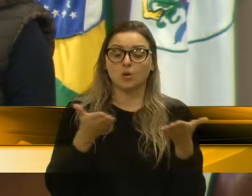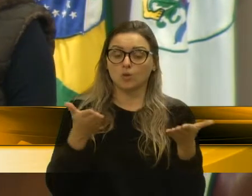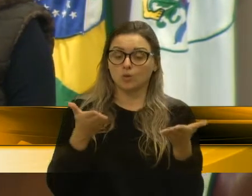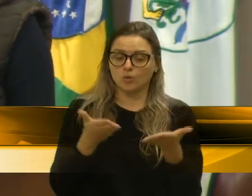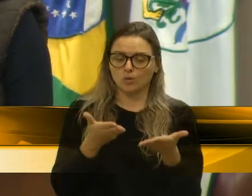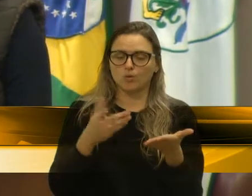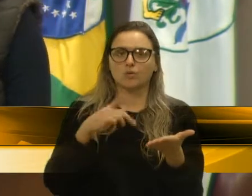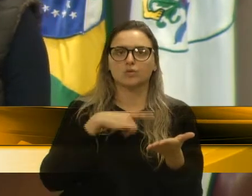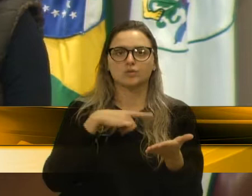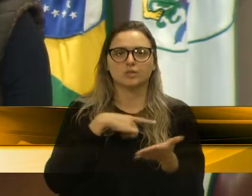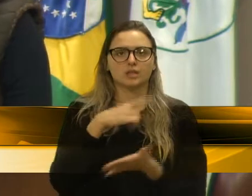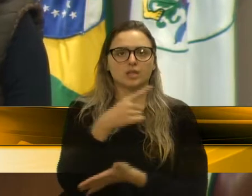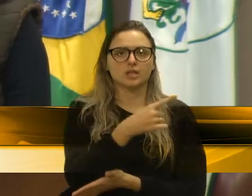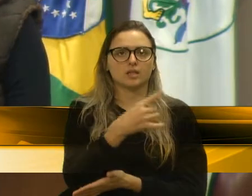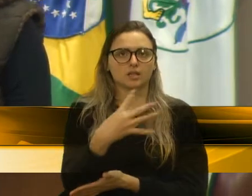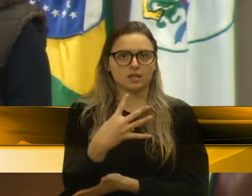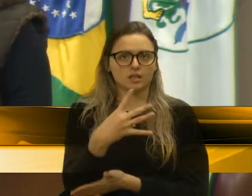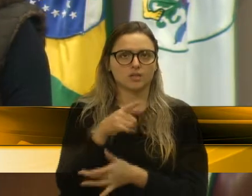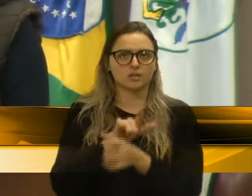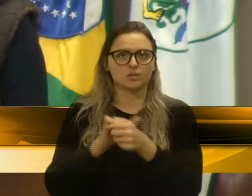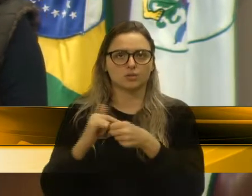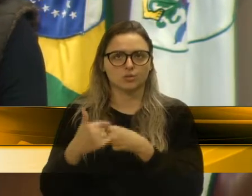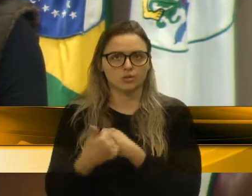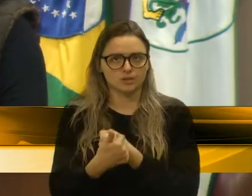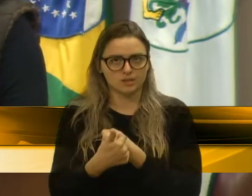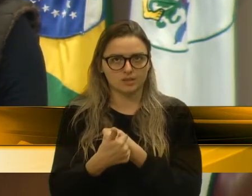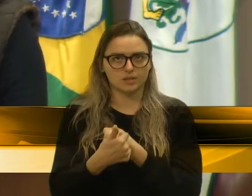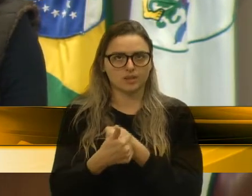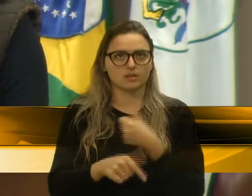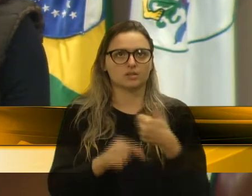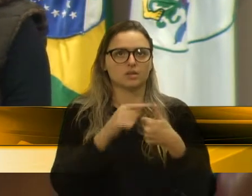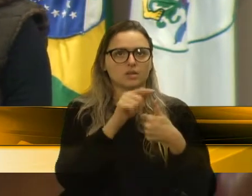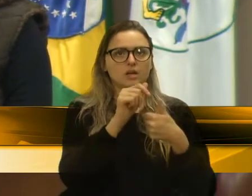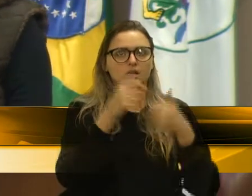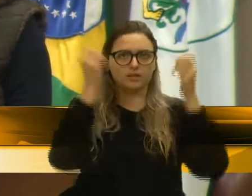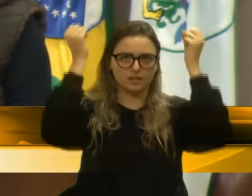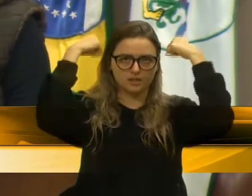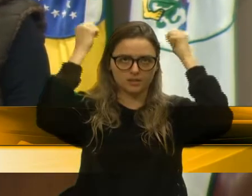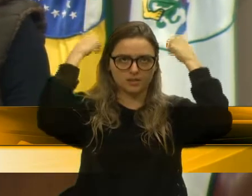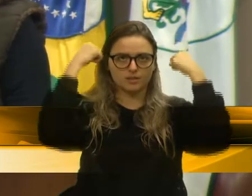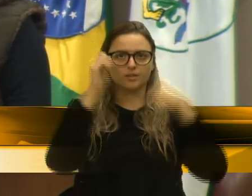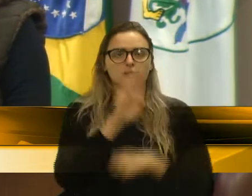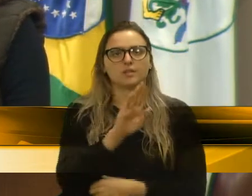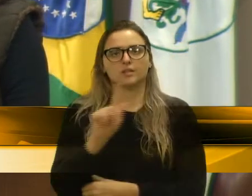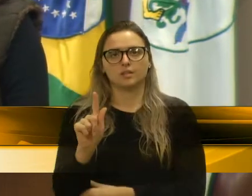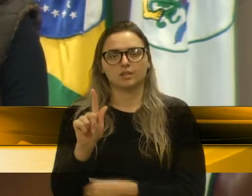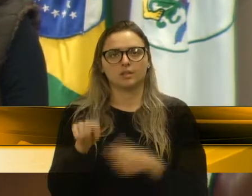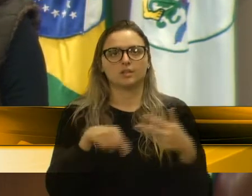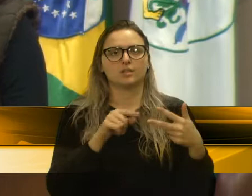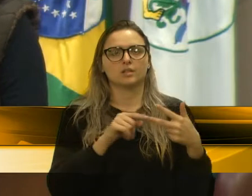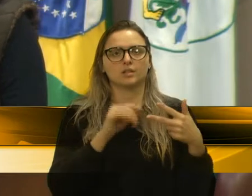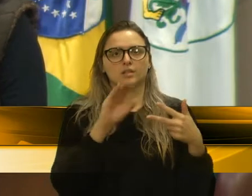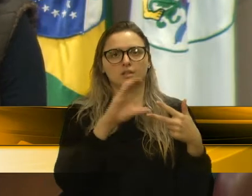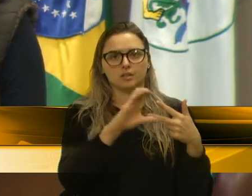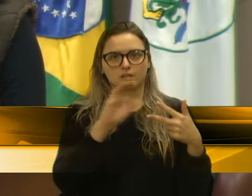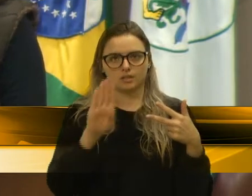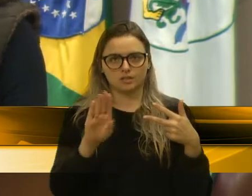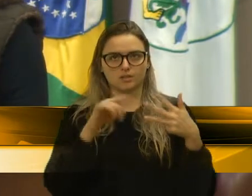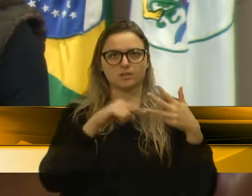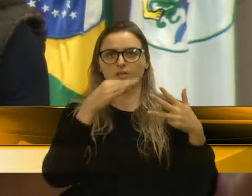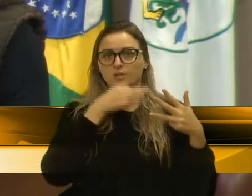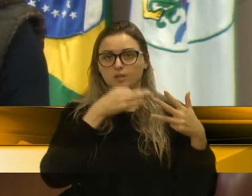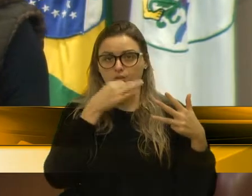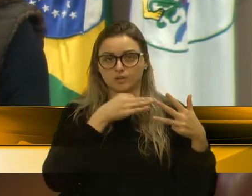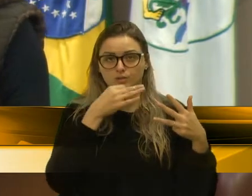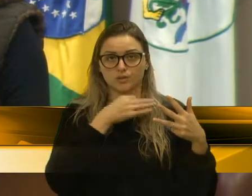composto por 14 municípios, são eles Antônio Prado, Bento Gonçalves, Carlos Barbosa, Castilhas do